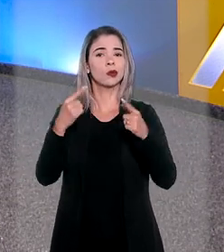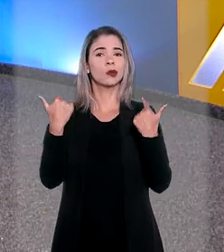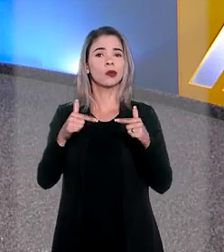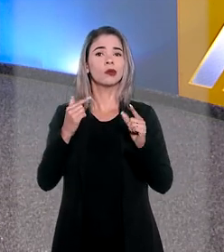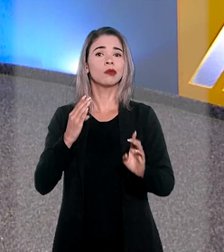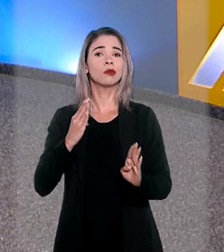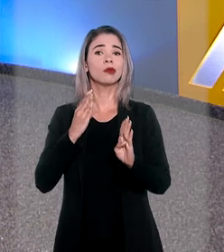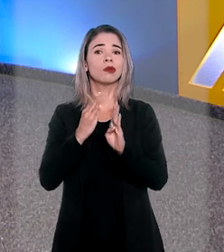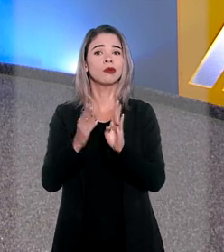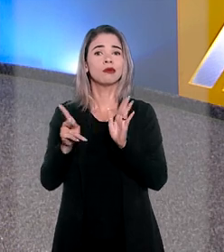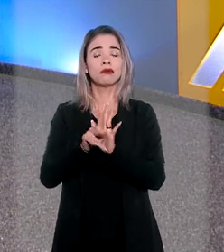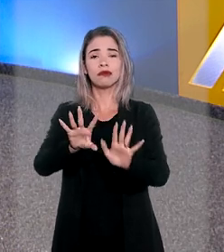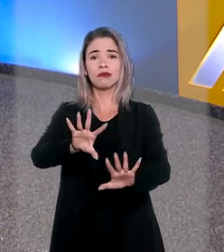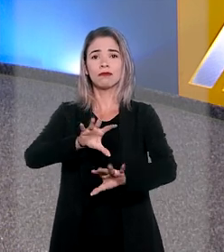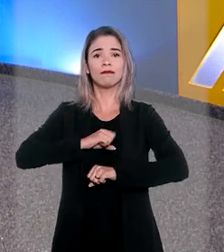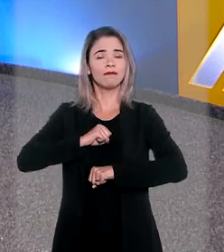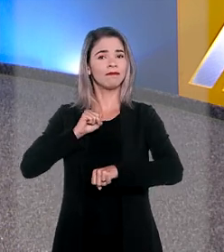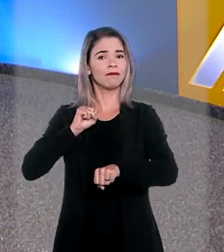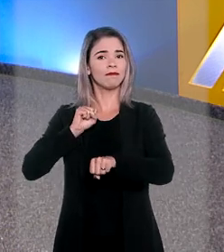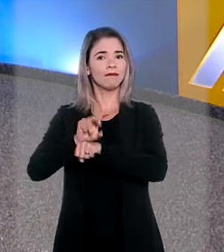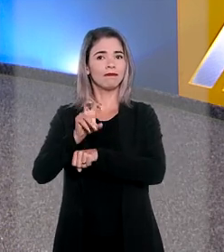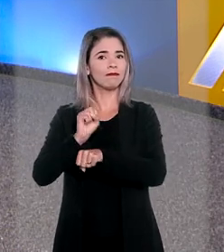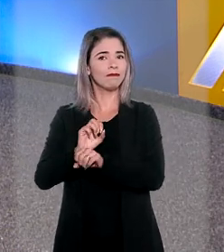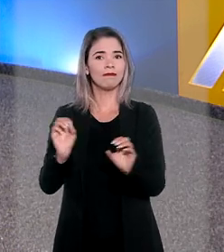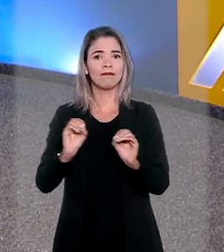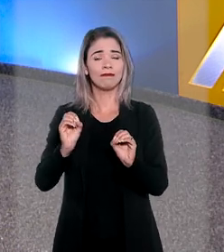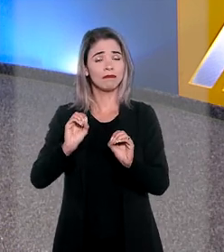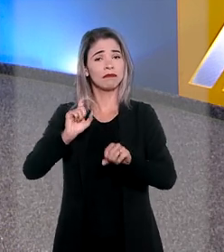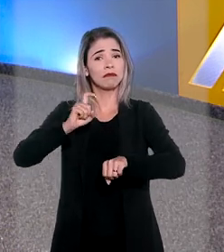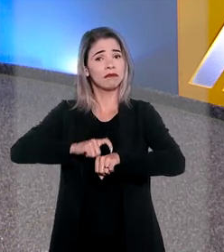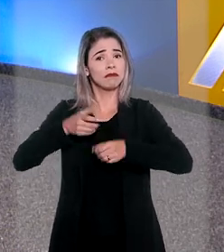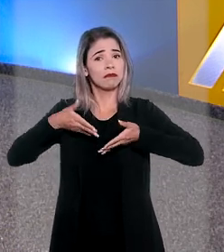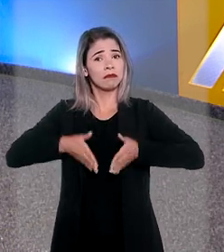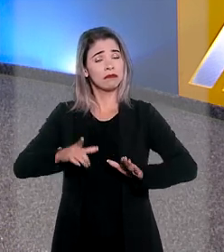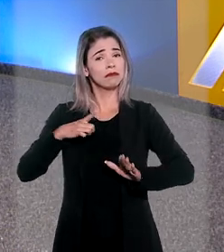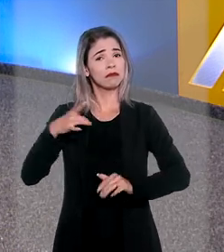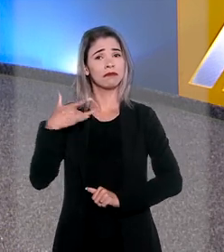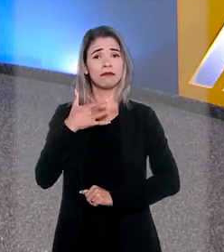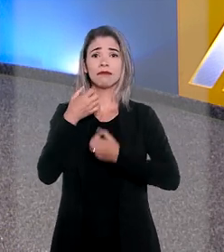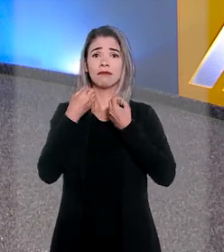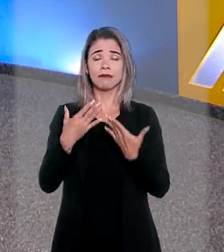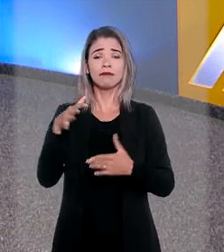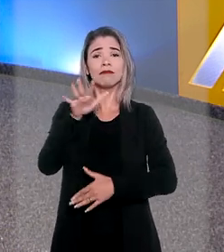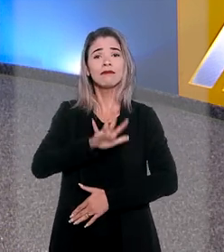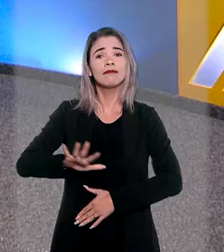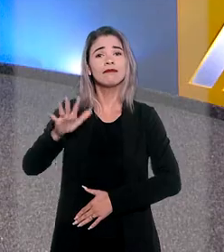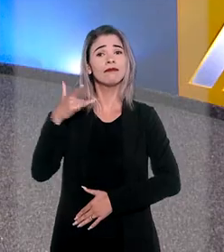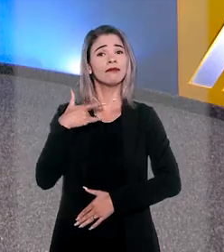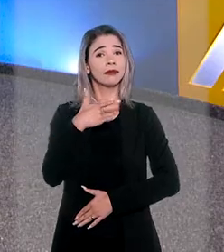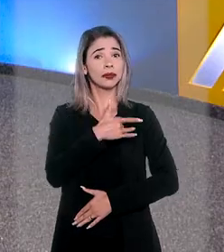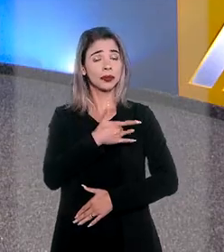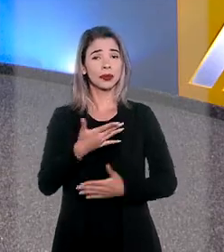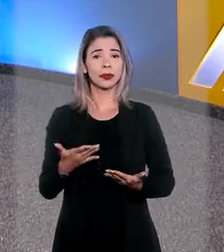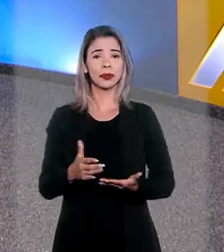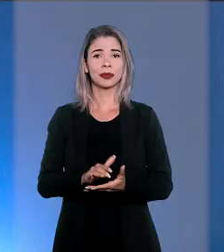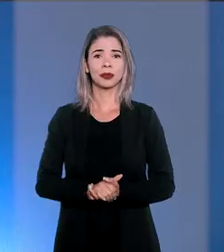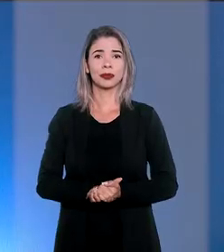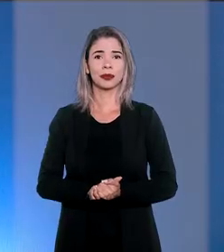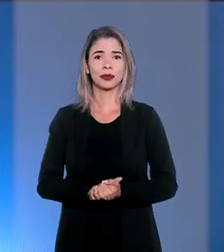diagnosticados com infecções logo após o nascimento e apresentavam boas condições gerais de saúde.